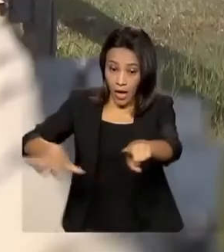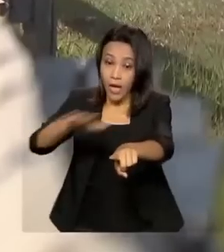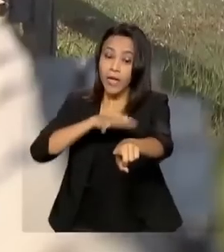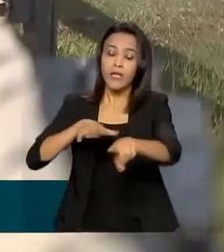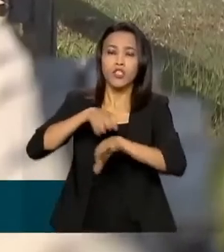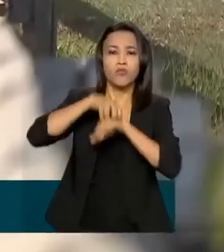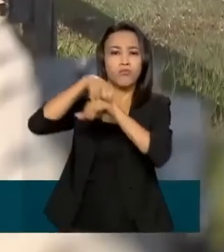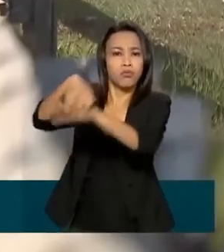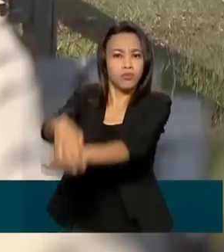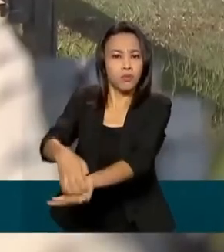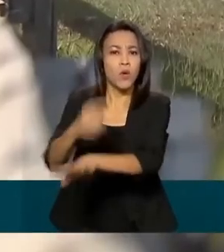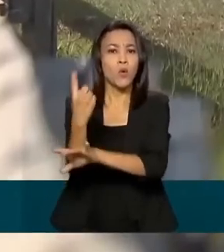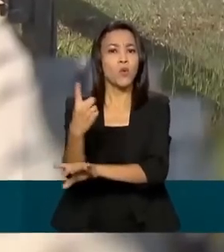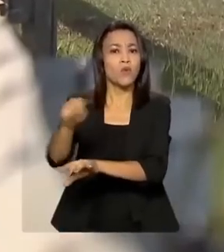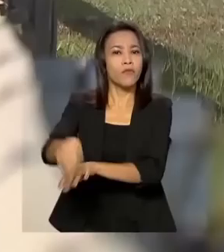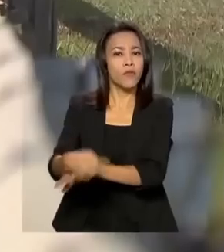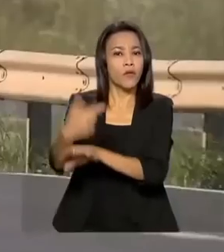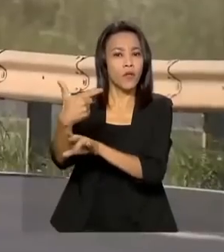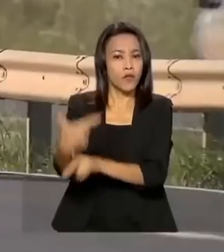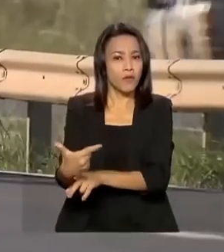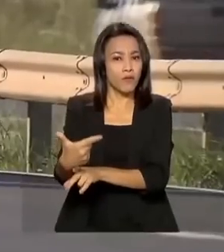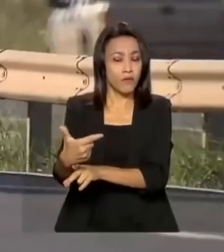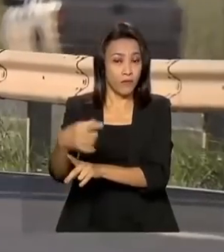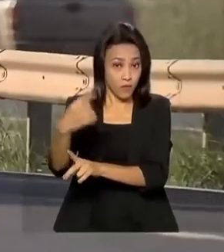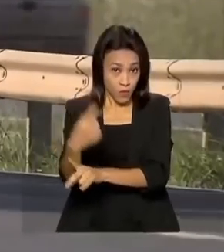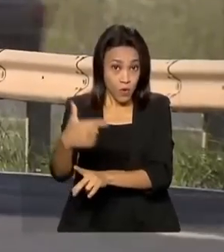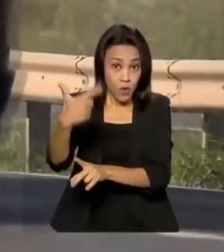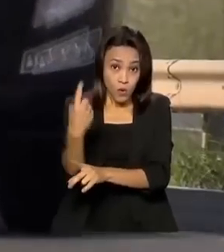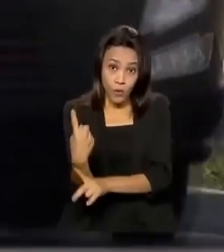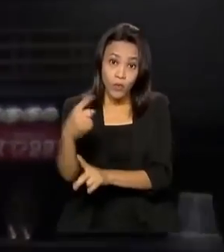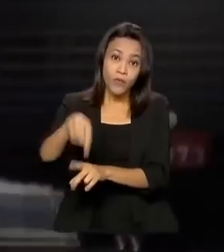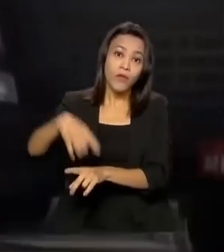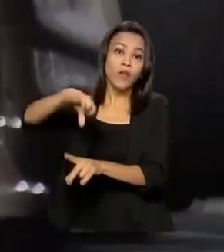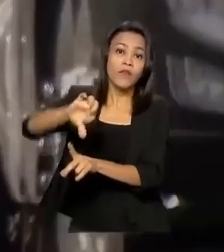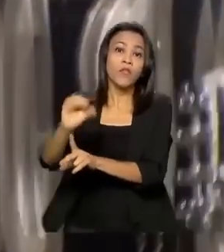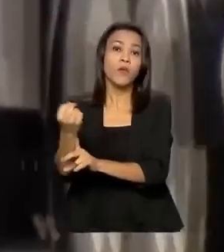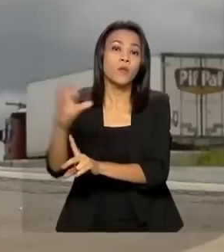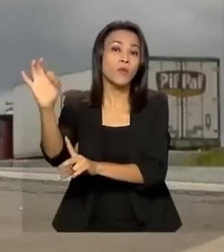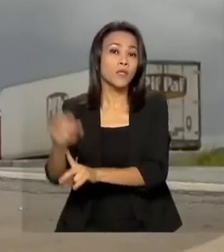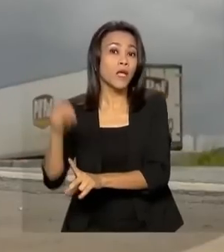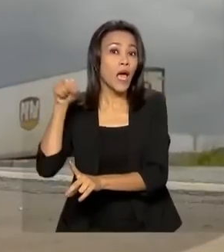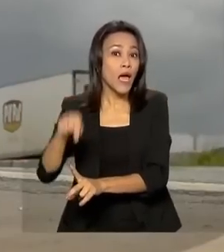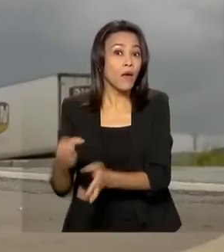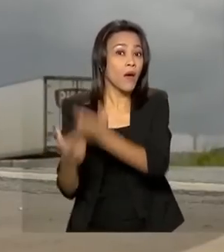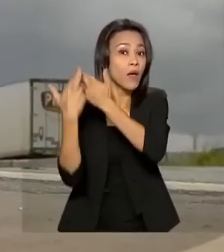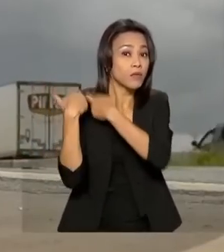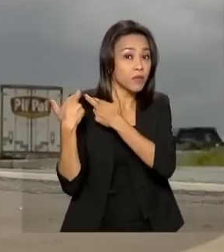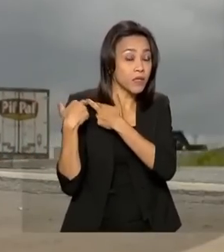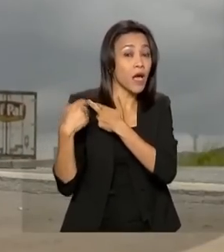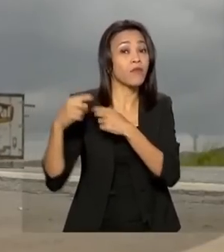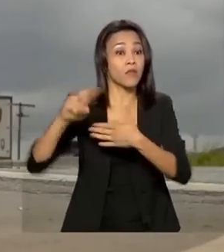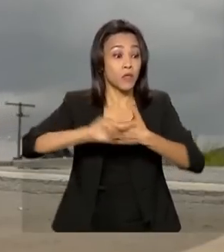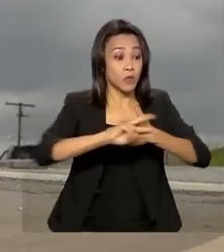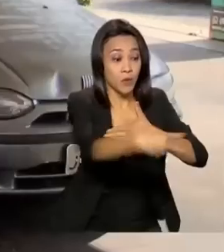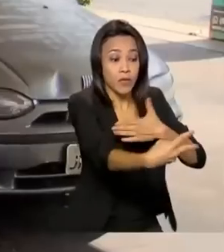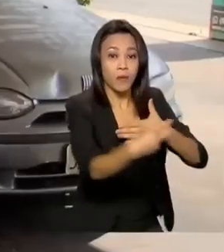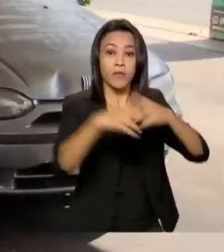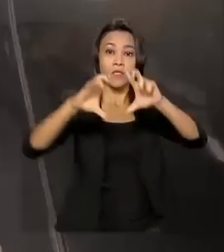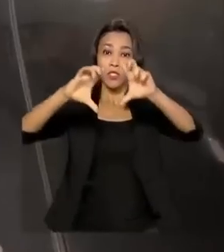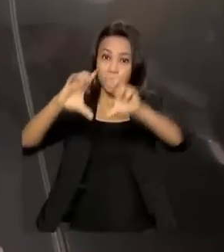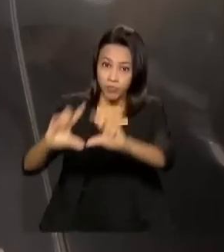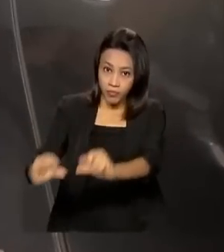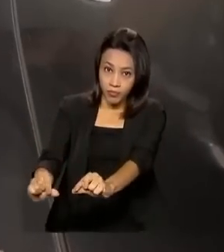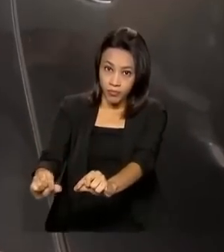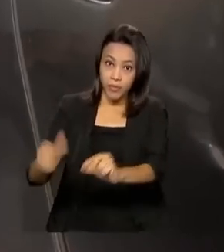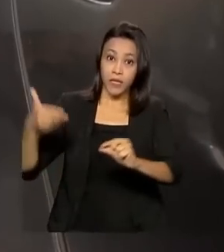com menos 1,98%, é o principal responsável por derrubar os preços do mês. E